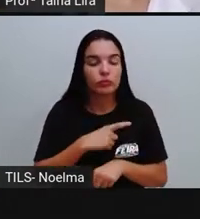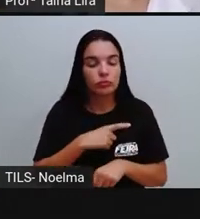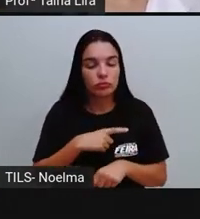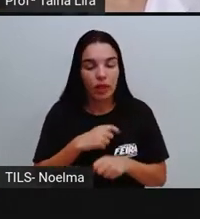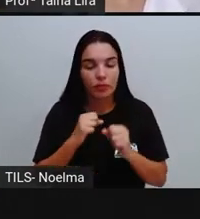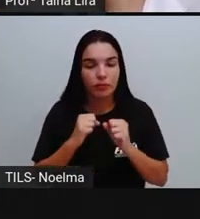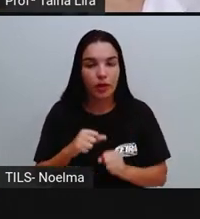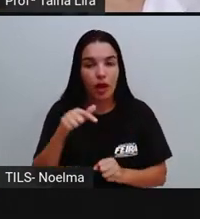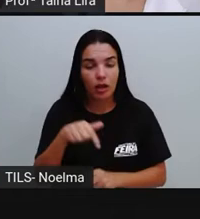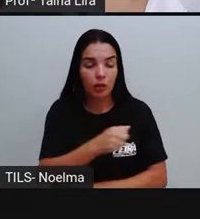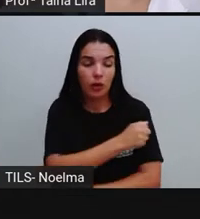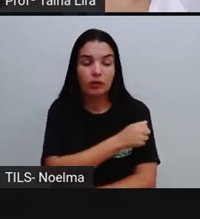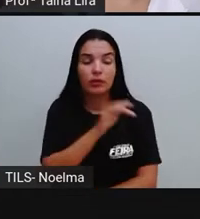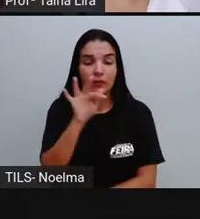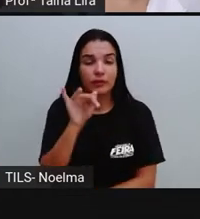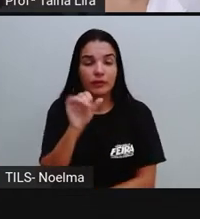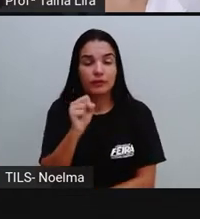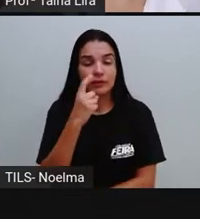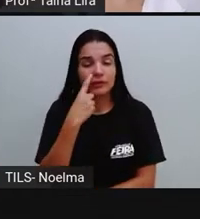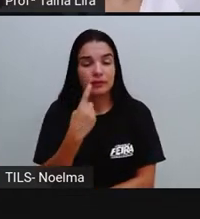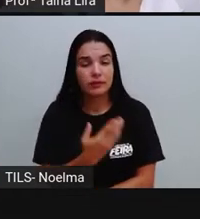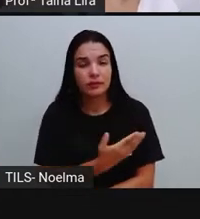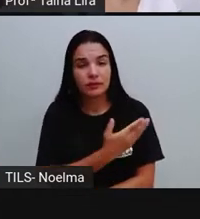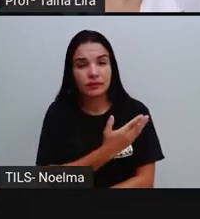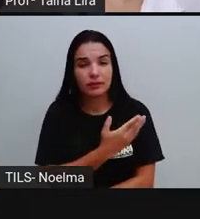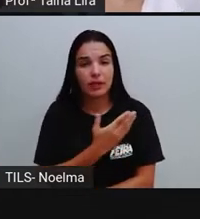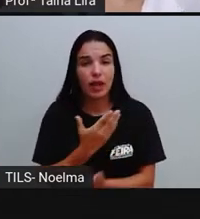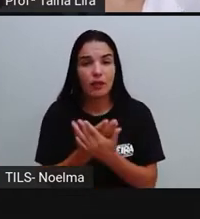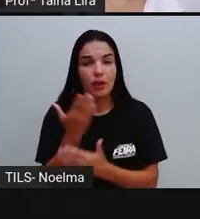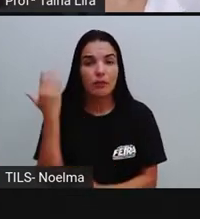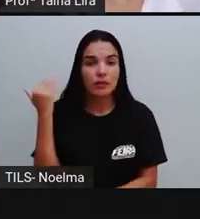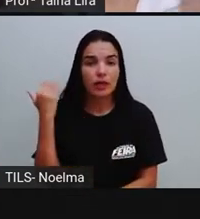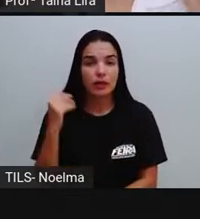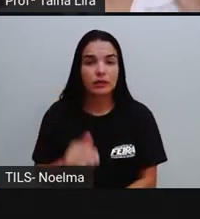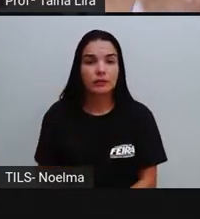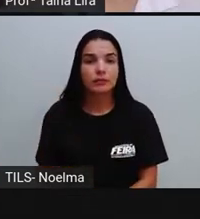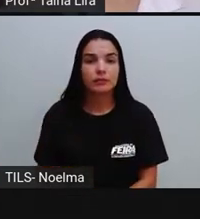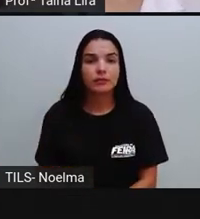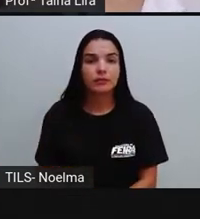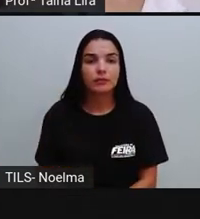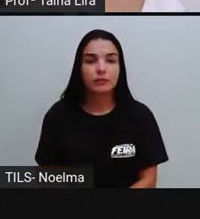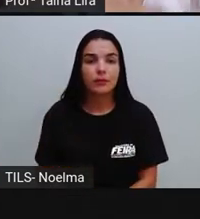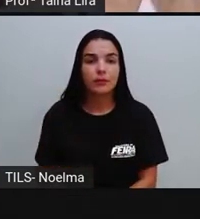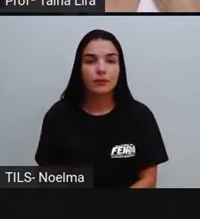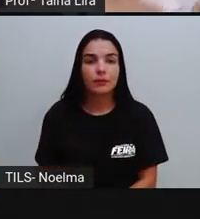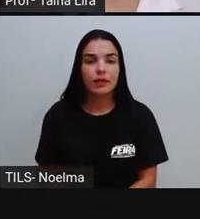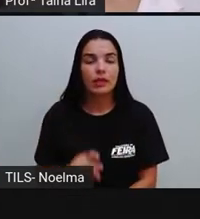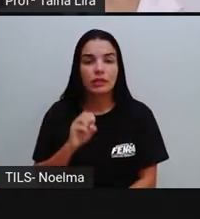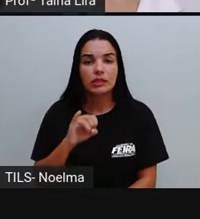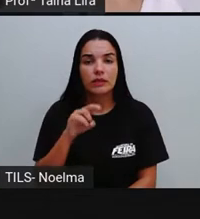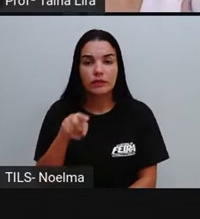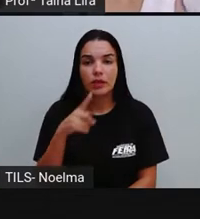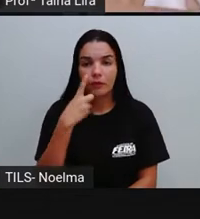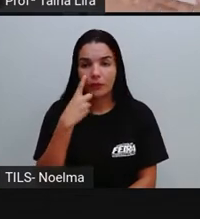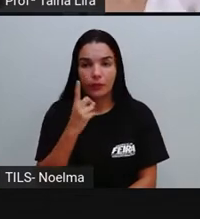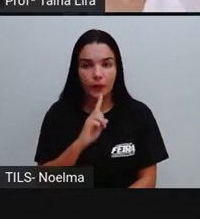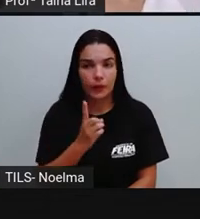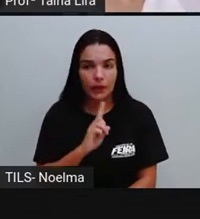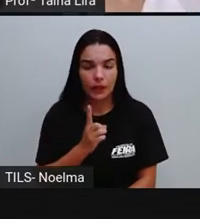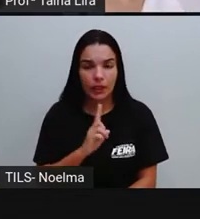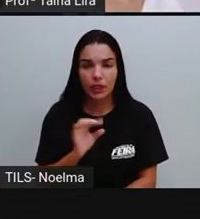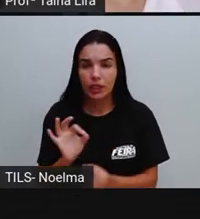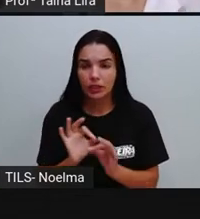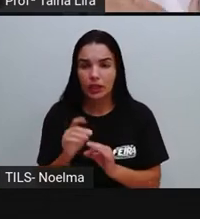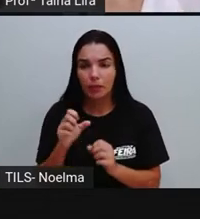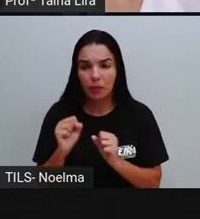de Feirense criou, que a Pro já mostrou aqui em aulas passadas. Quem não viu, vai lá na nossa